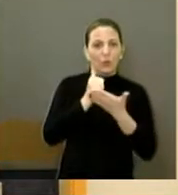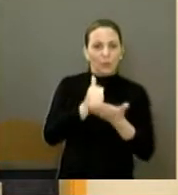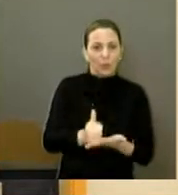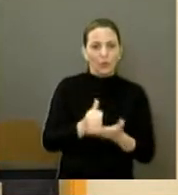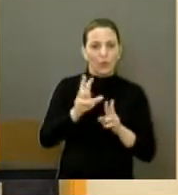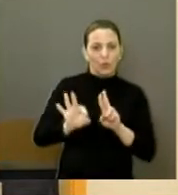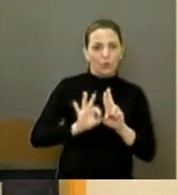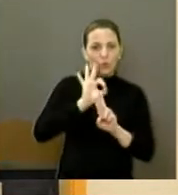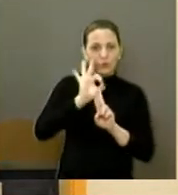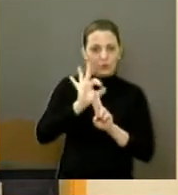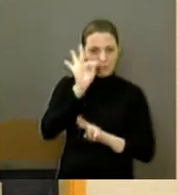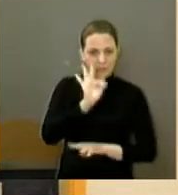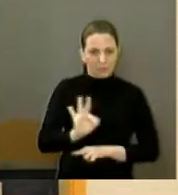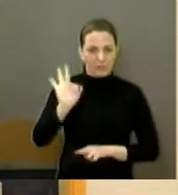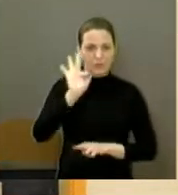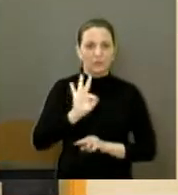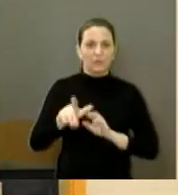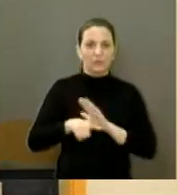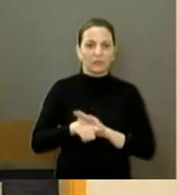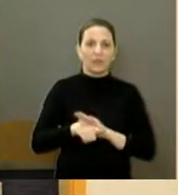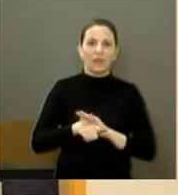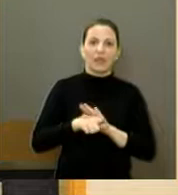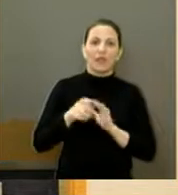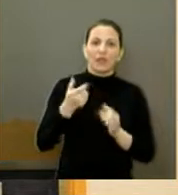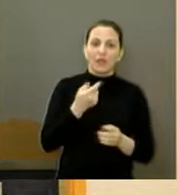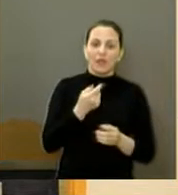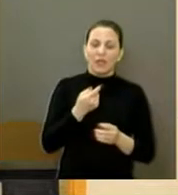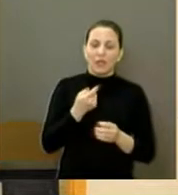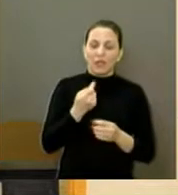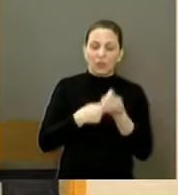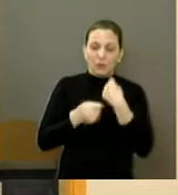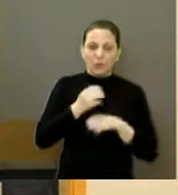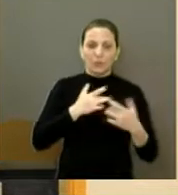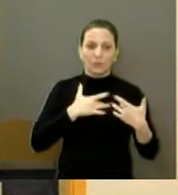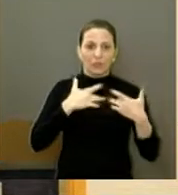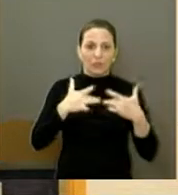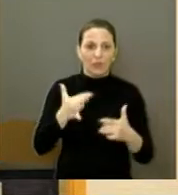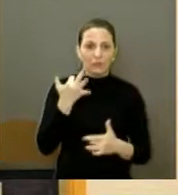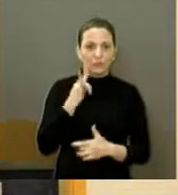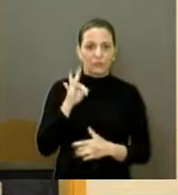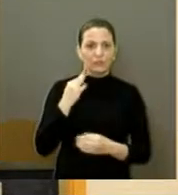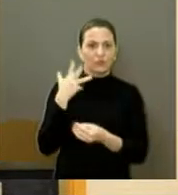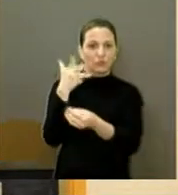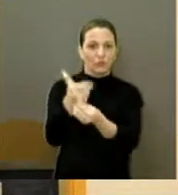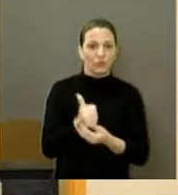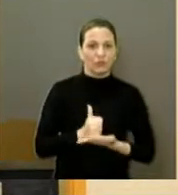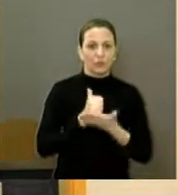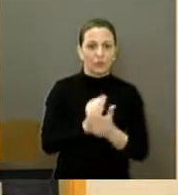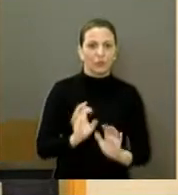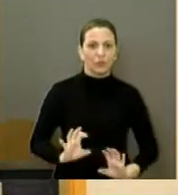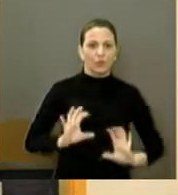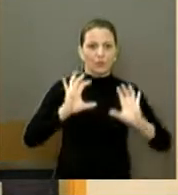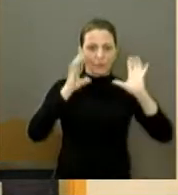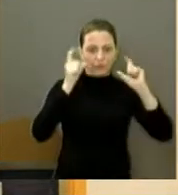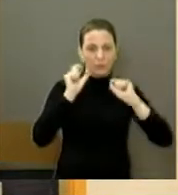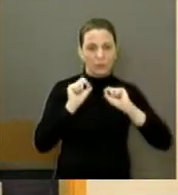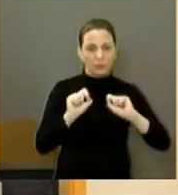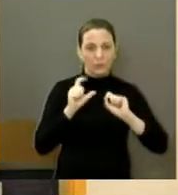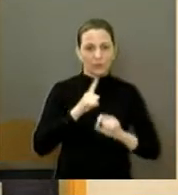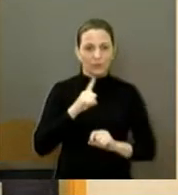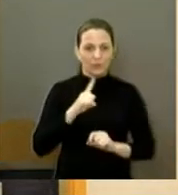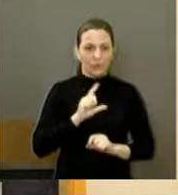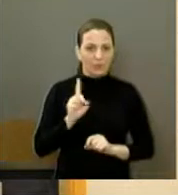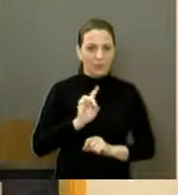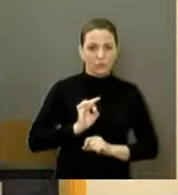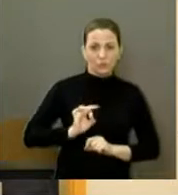também a Prefeitura Municipal em nome da Economia Solidária e da Fundarte pelo apoio ao evento. E esse evento será não